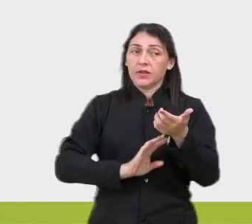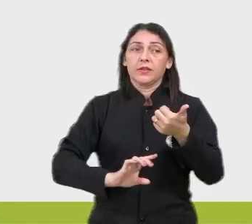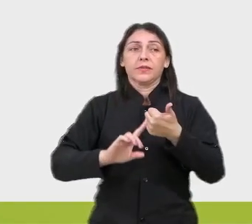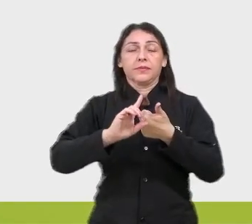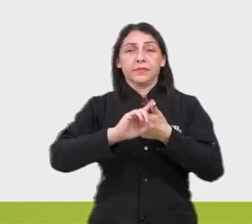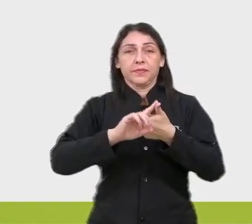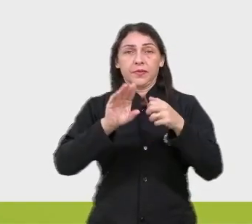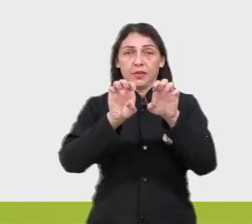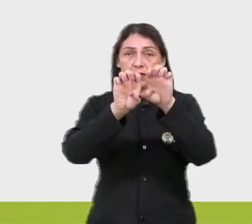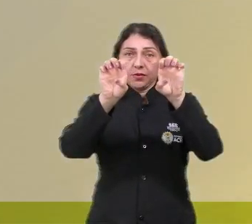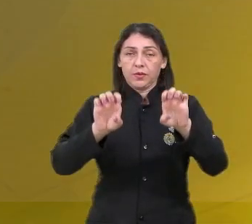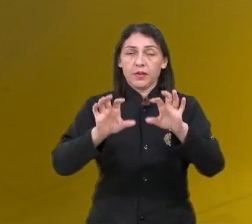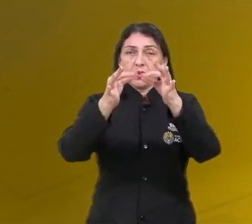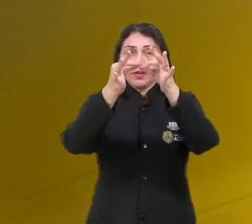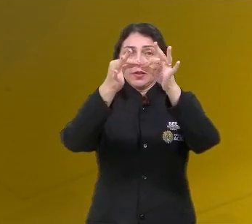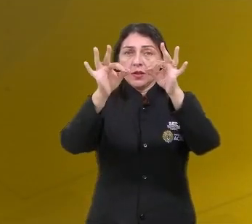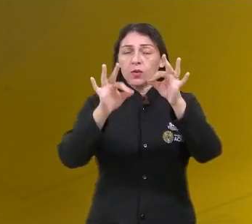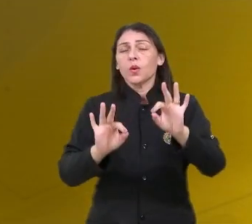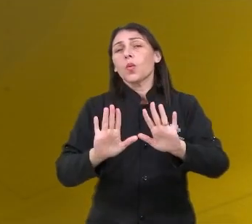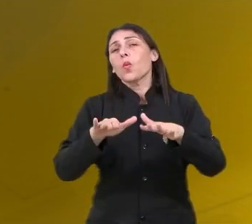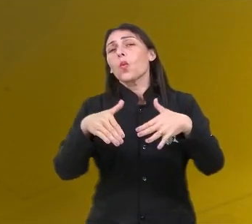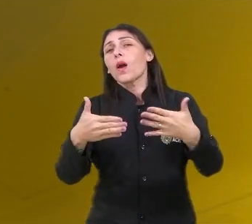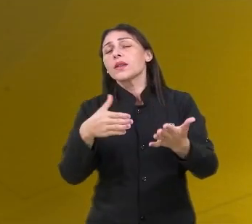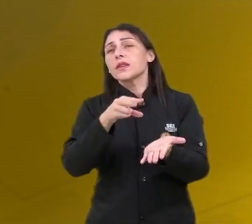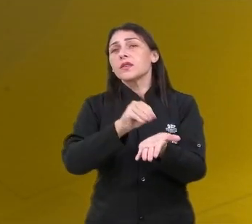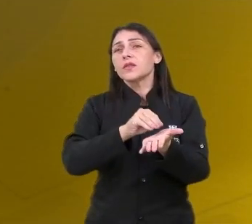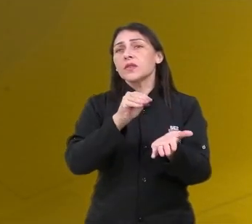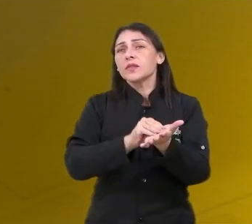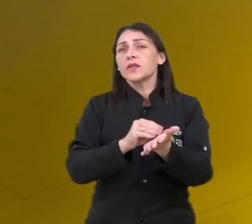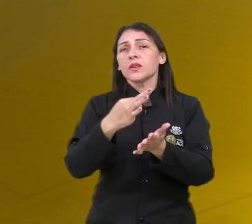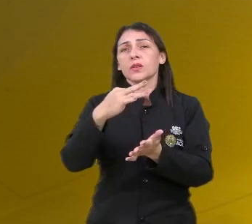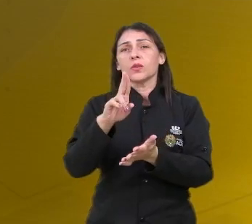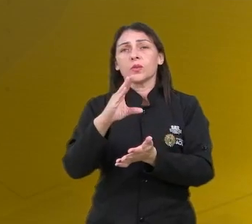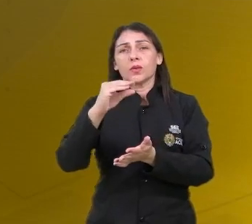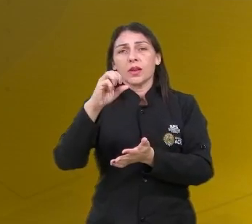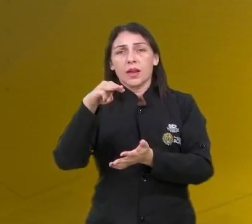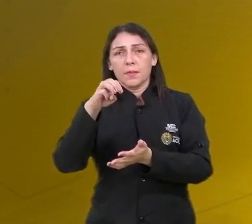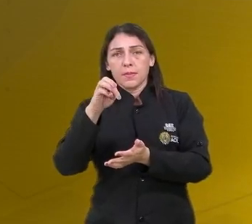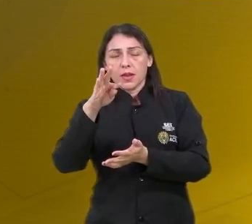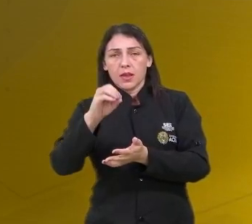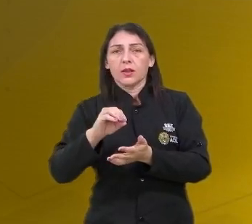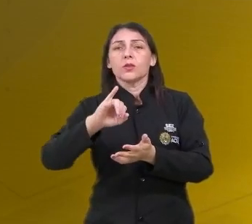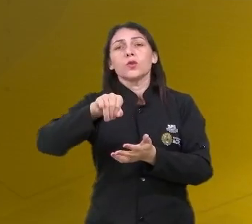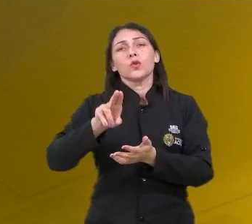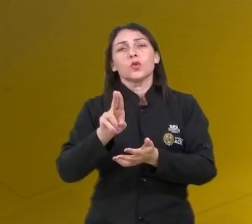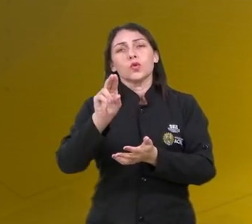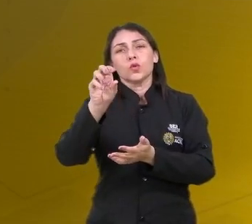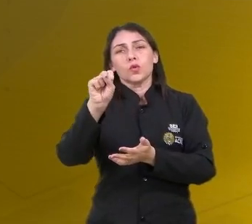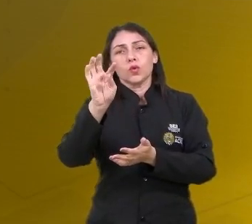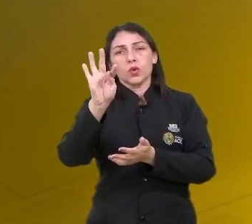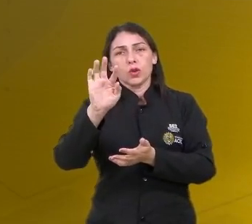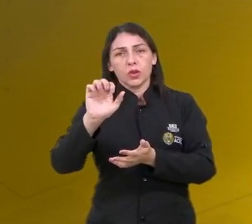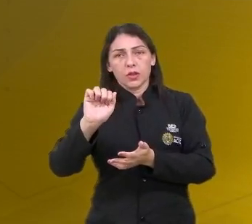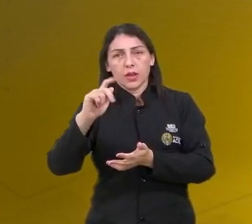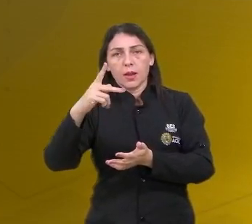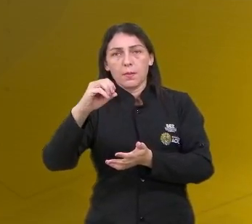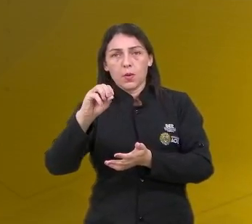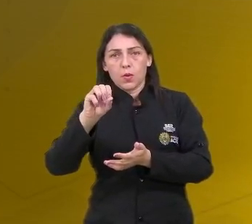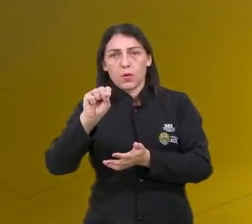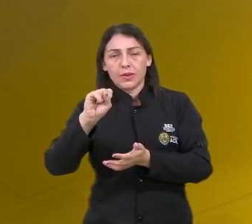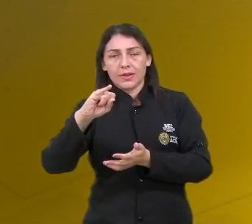né? De estruturas sintáticas. Que falhas são essas? Falhas de truncamento, falhas de justaposição, falha de